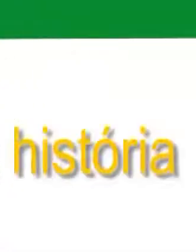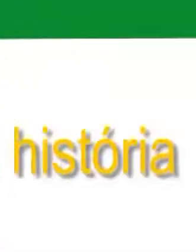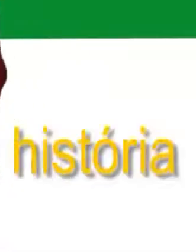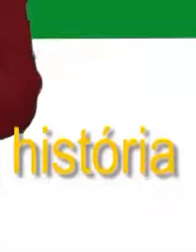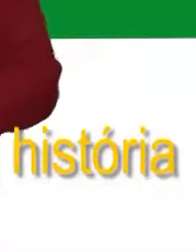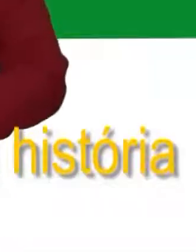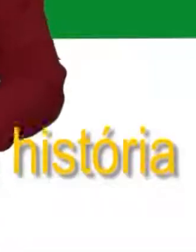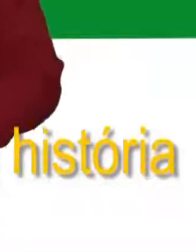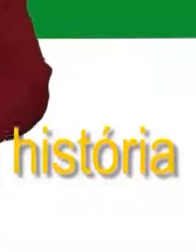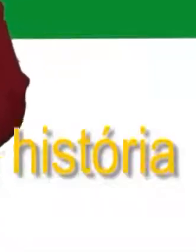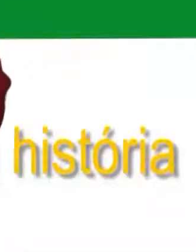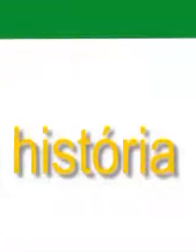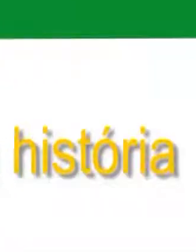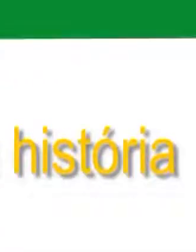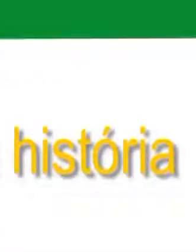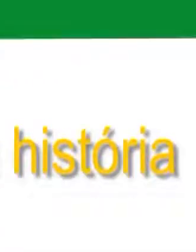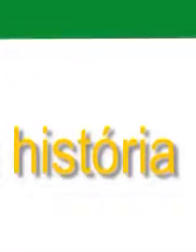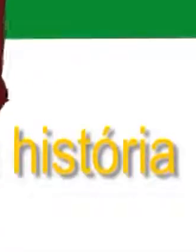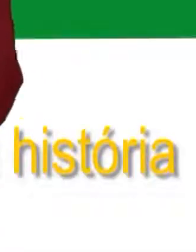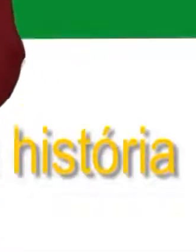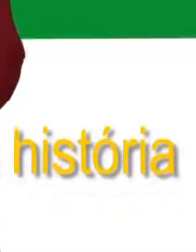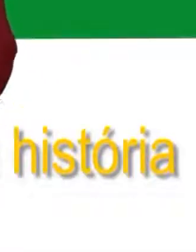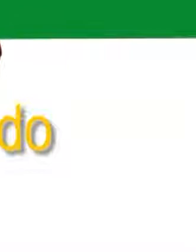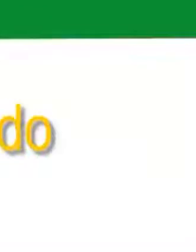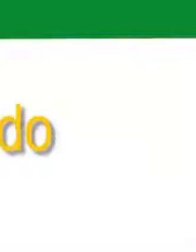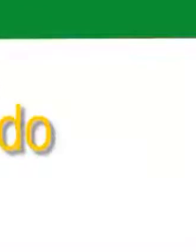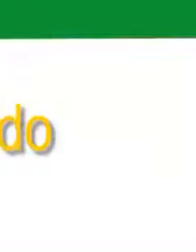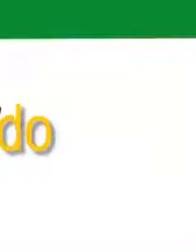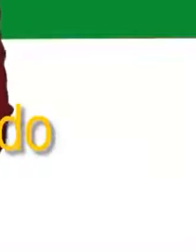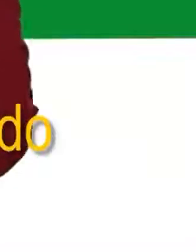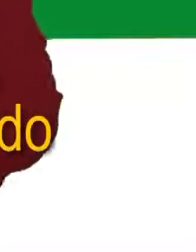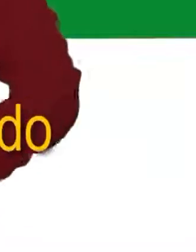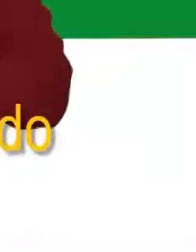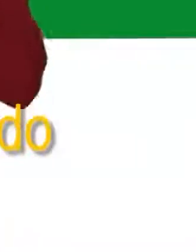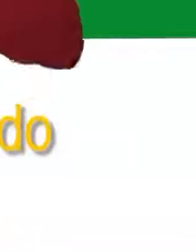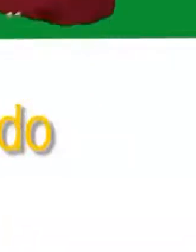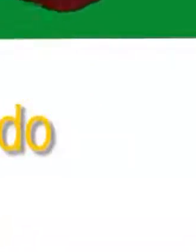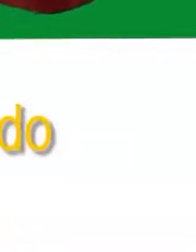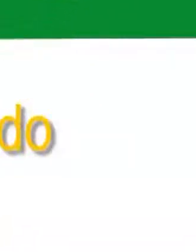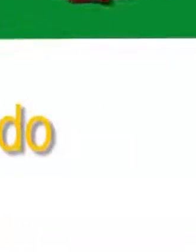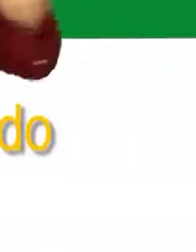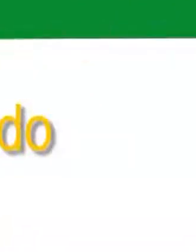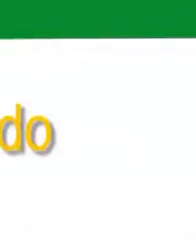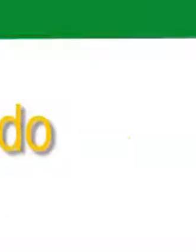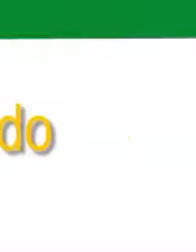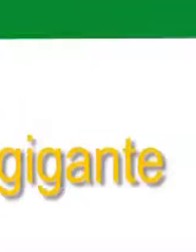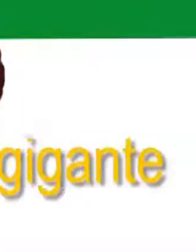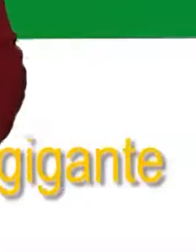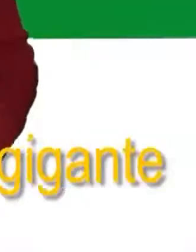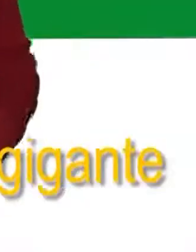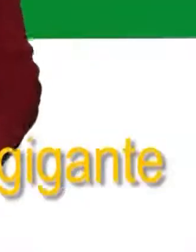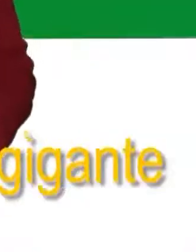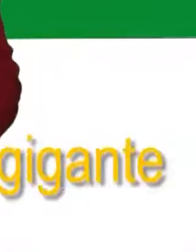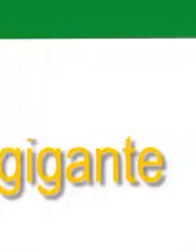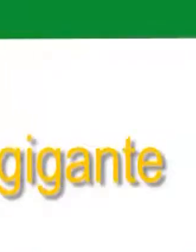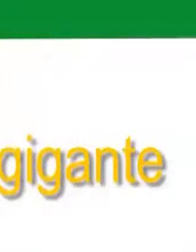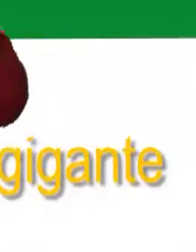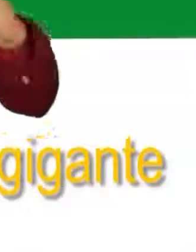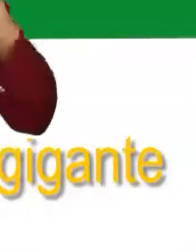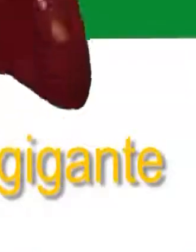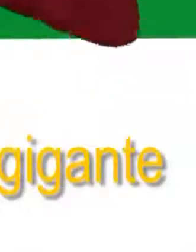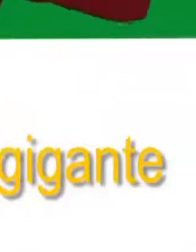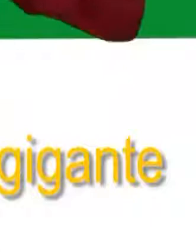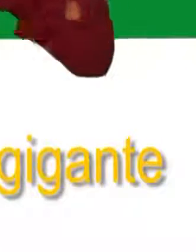Começa, Vinhedo, a tua história, de vossinha a Vinhedo, nossos antigos. De valor,